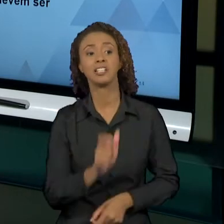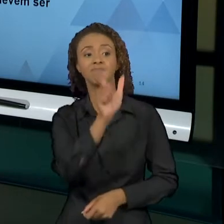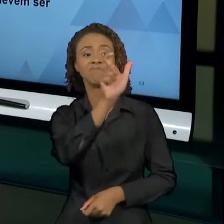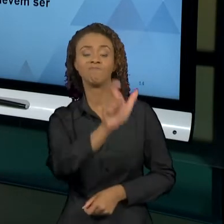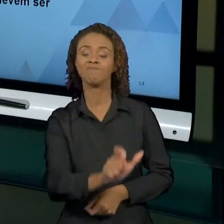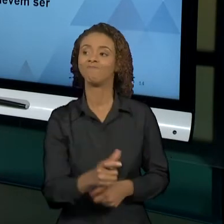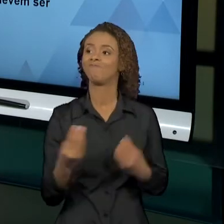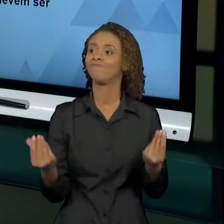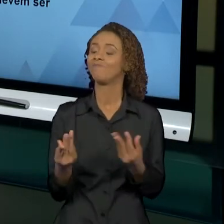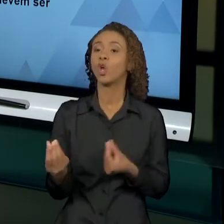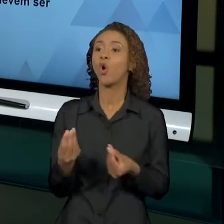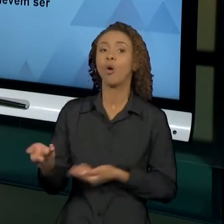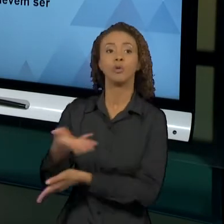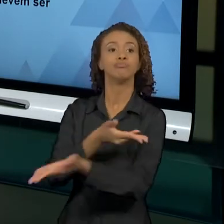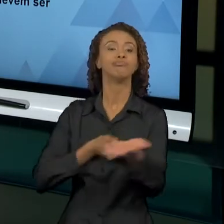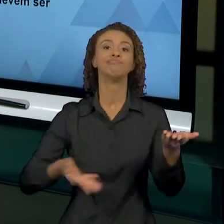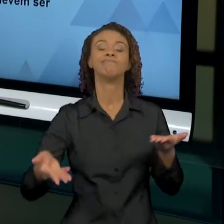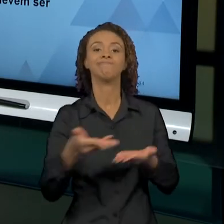com as outras pessoas.